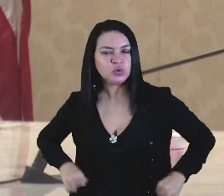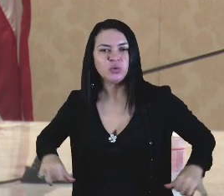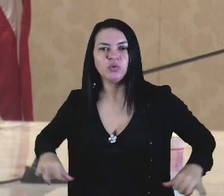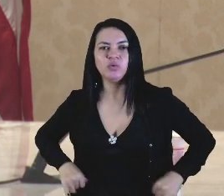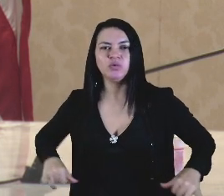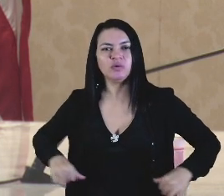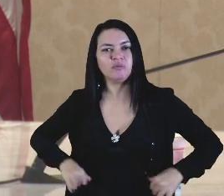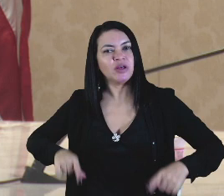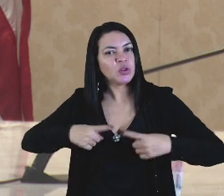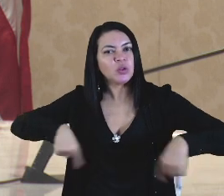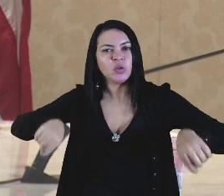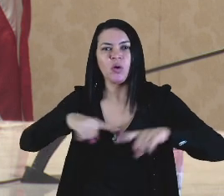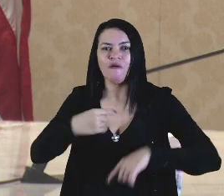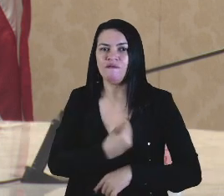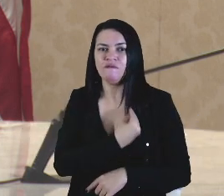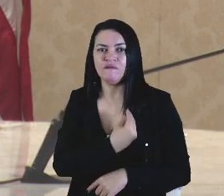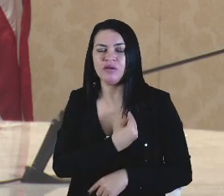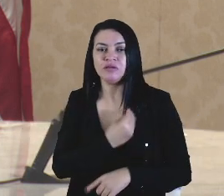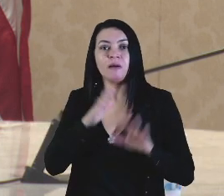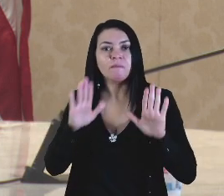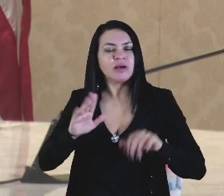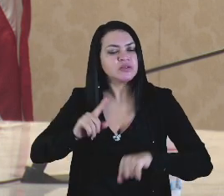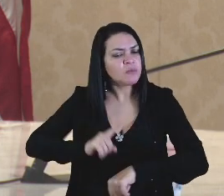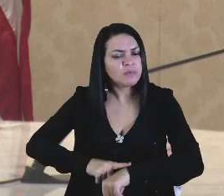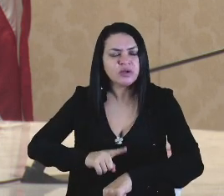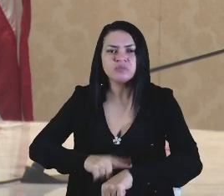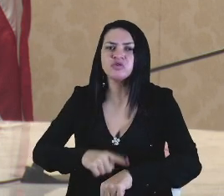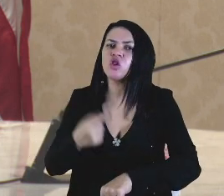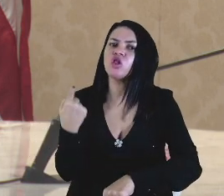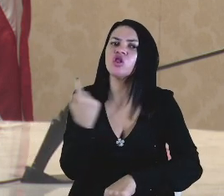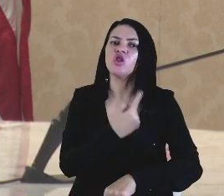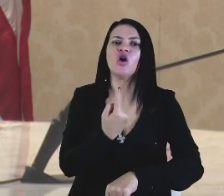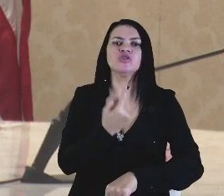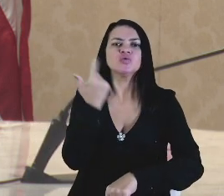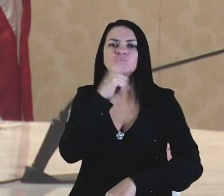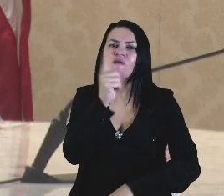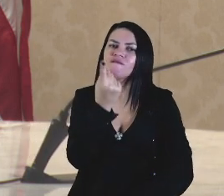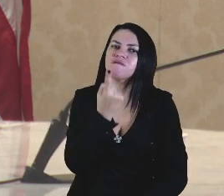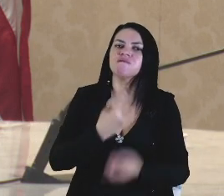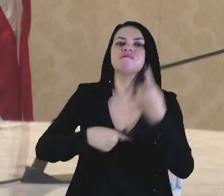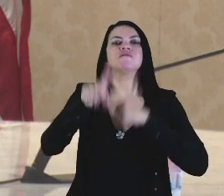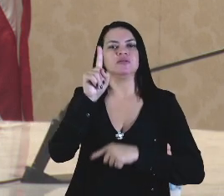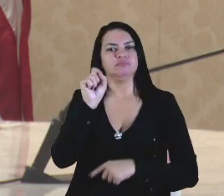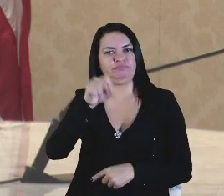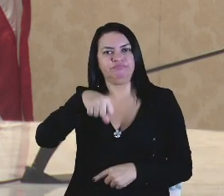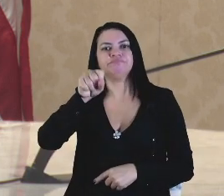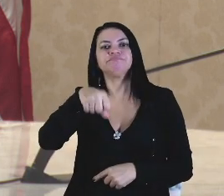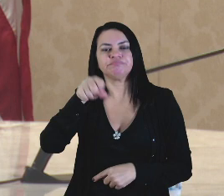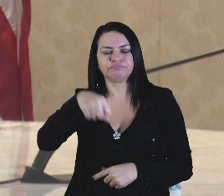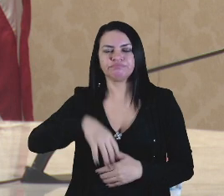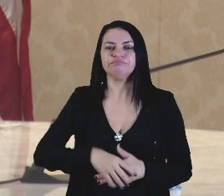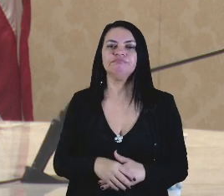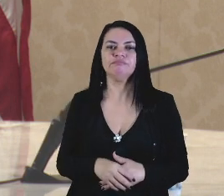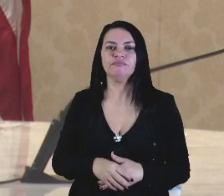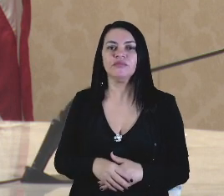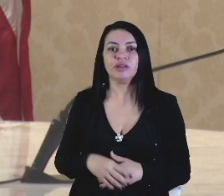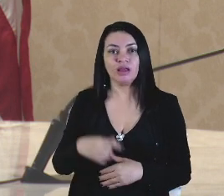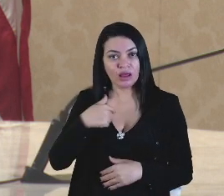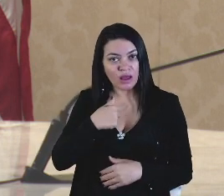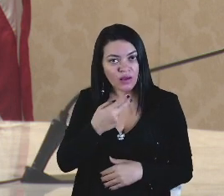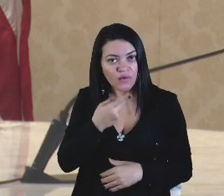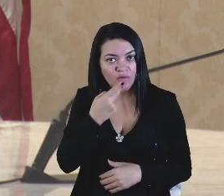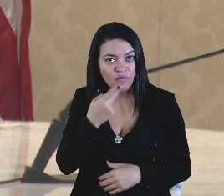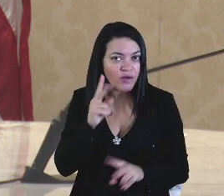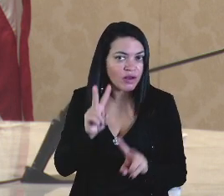vidas todas, mas, ao mesmo tempo, conseguimos avançar. É esta alusão